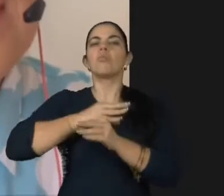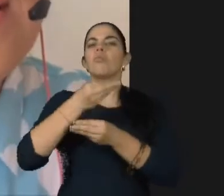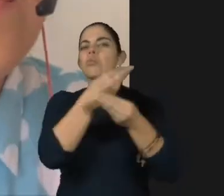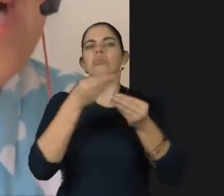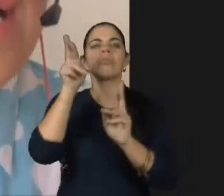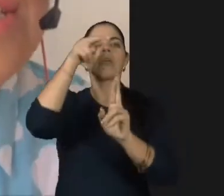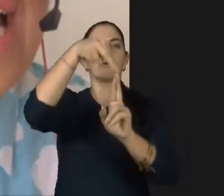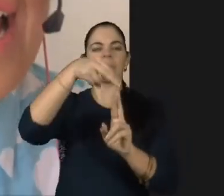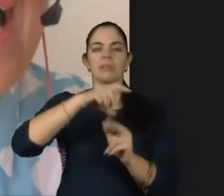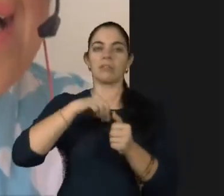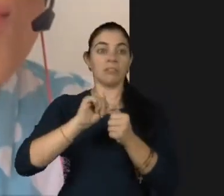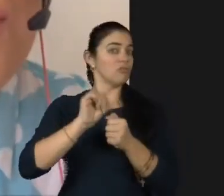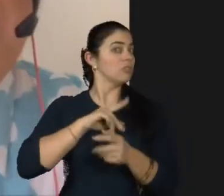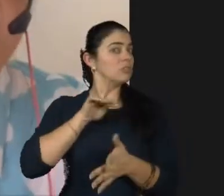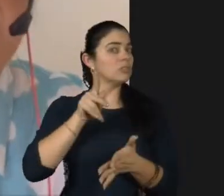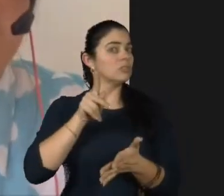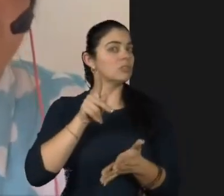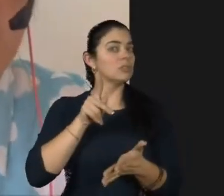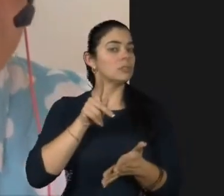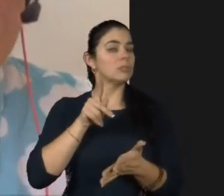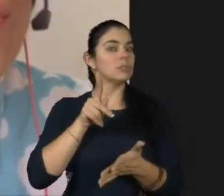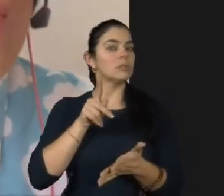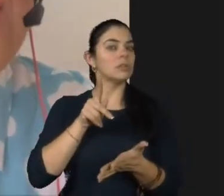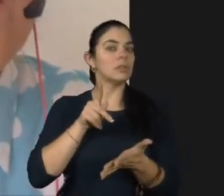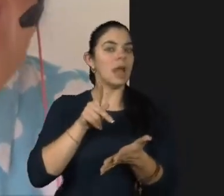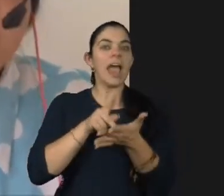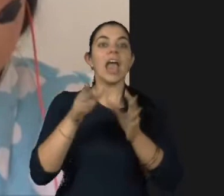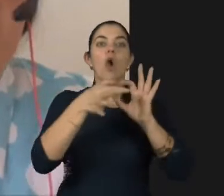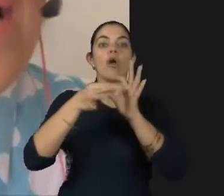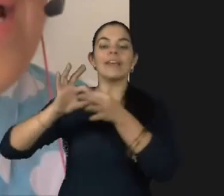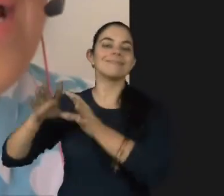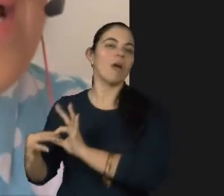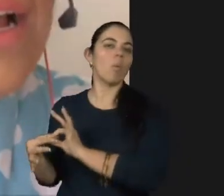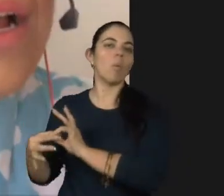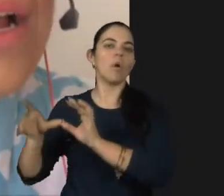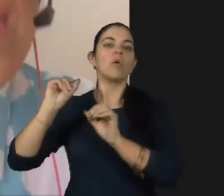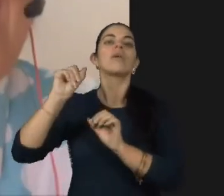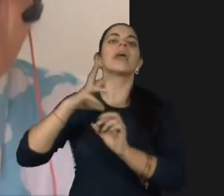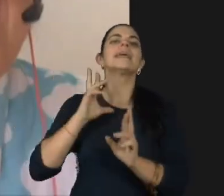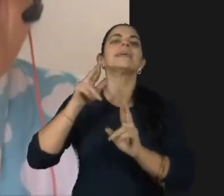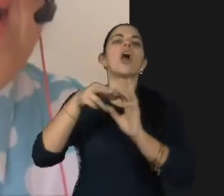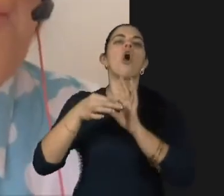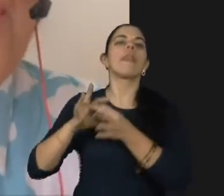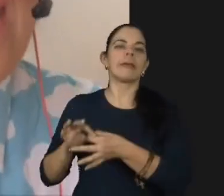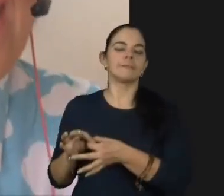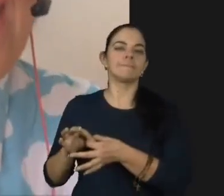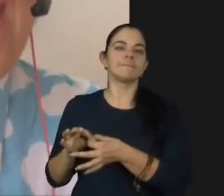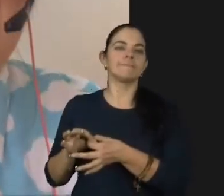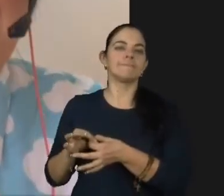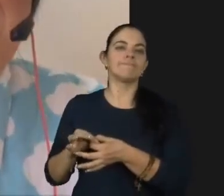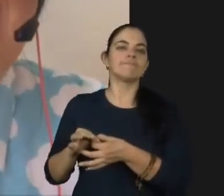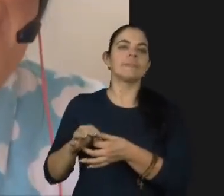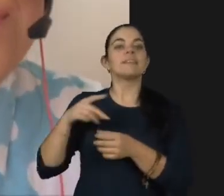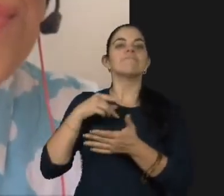representatividade, ela é sobre princípios e sobre conectividade. O que que lute conecta? Porque nem